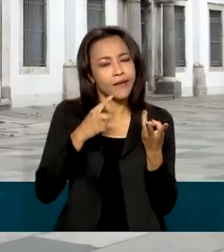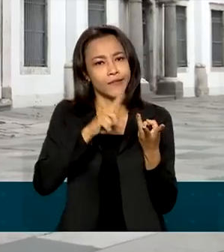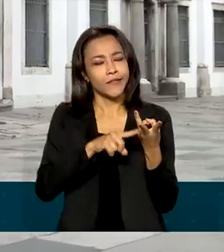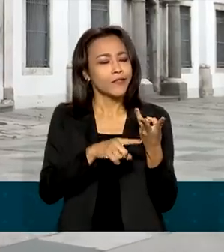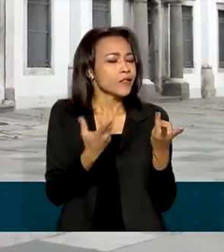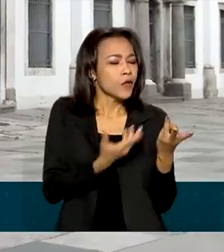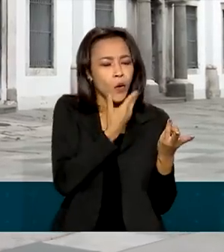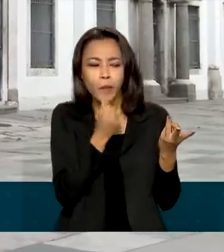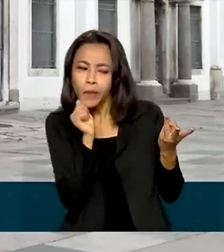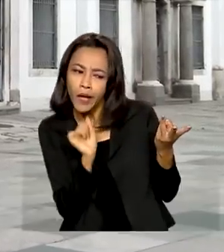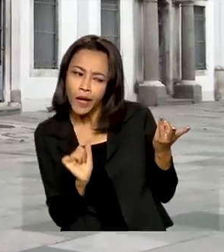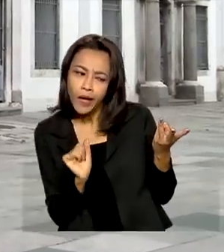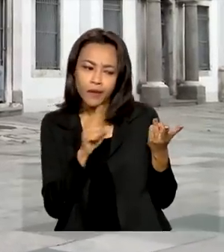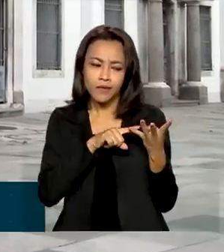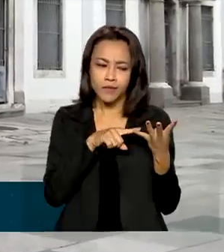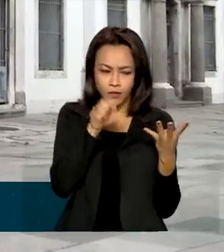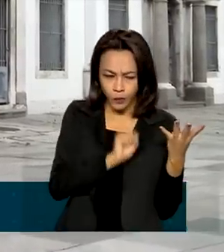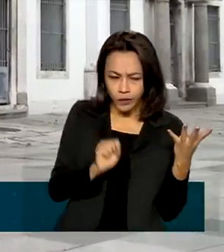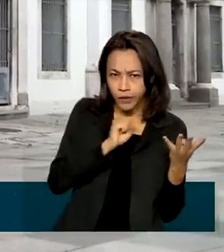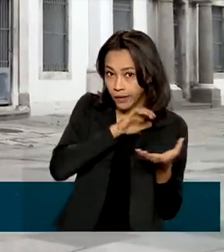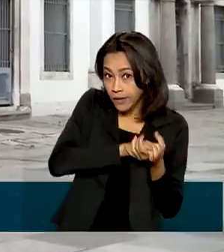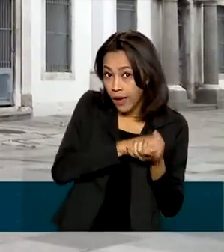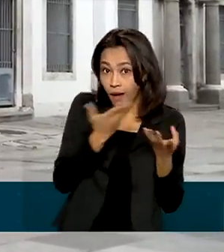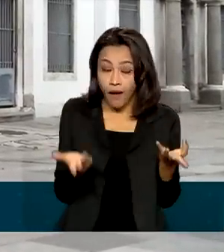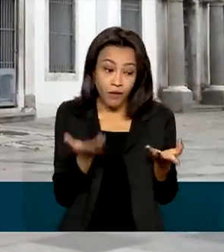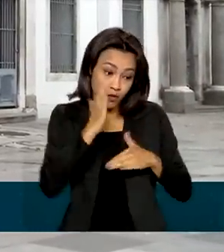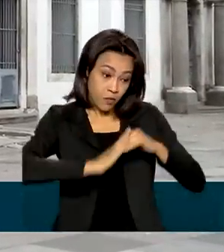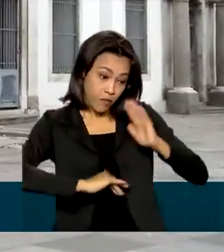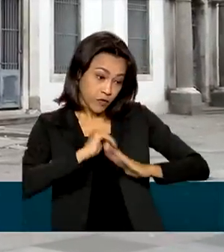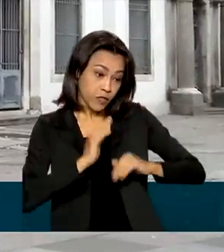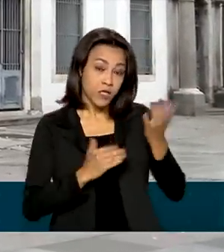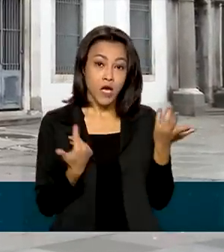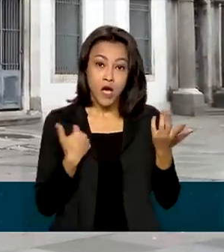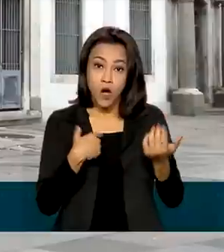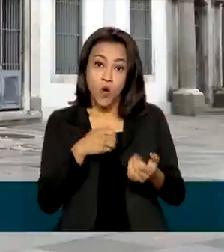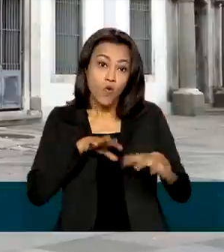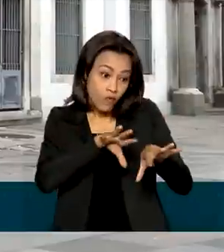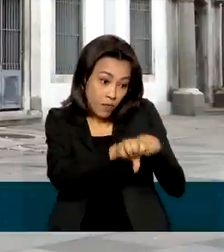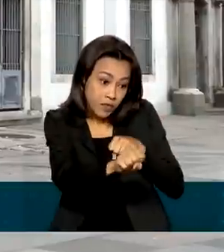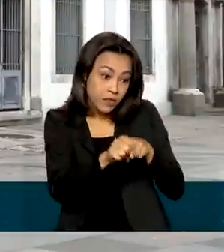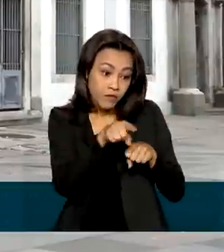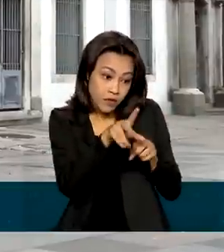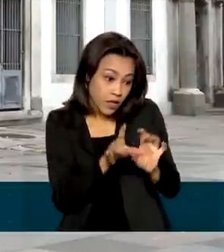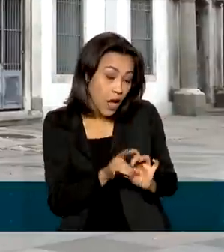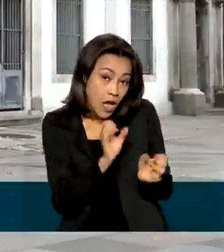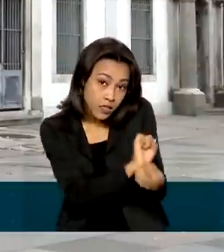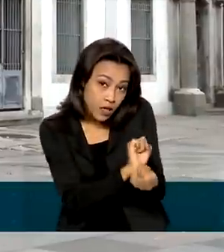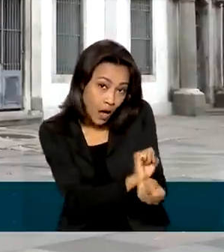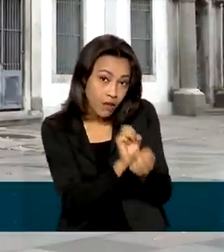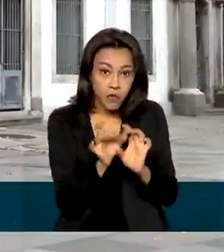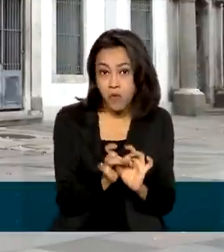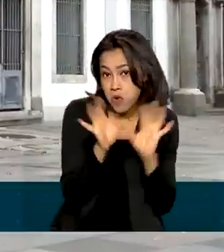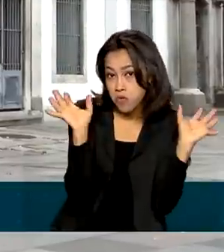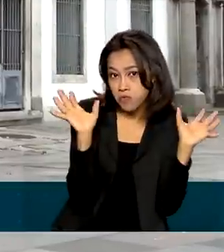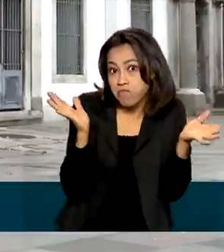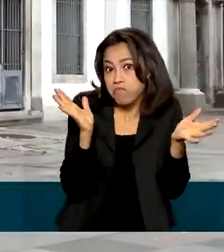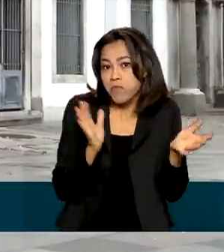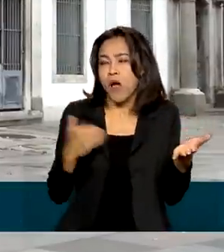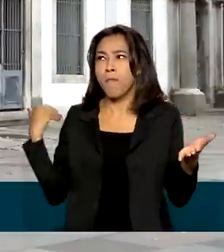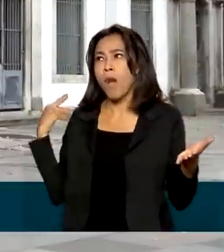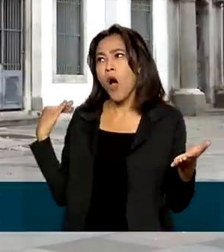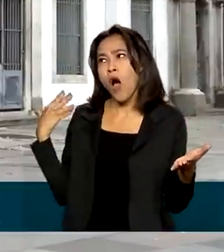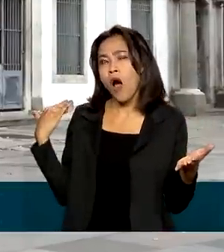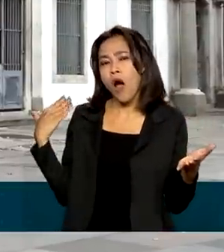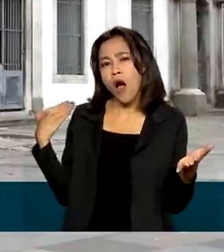sexo, estado civil, escolaridade, profissão e se a pessoa era livre ou escrava. Ao longo do tempo, as